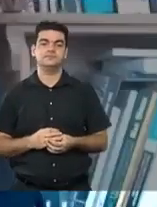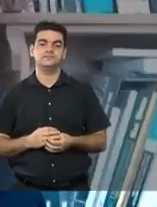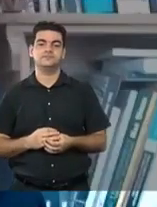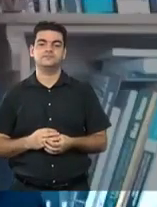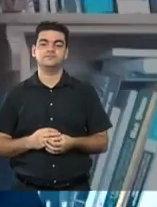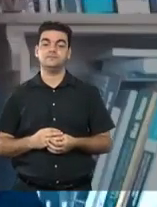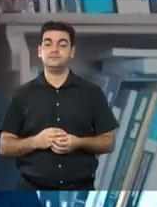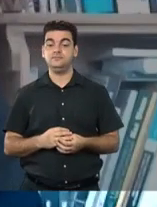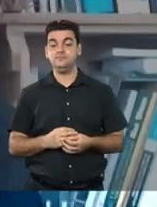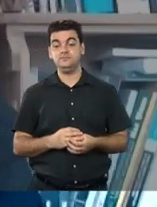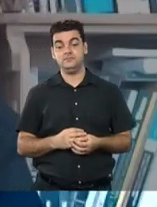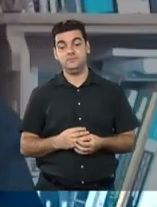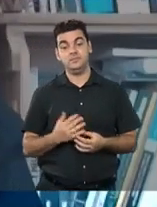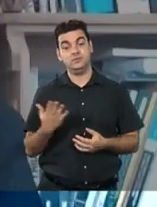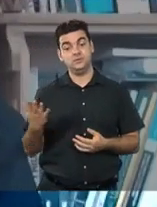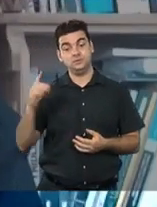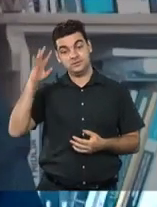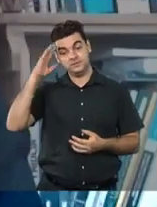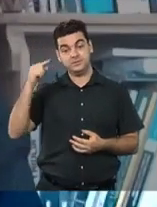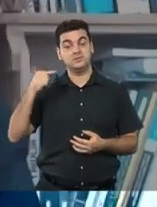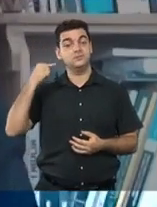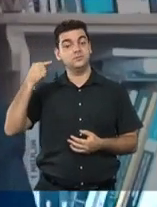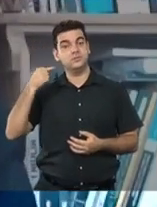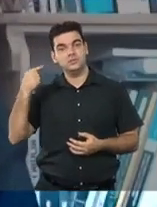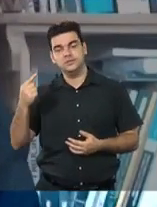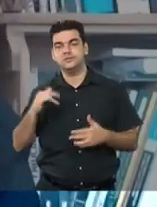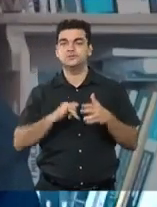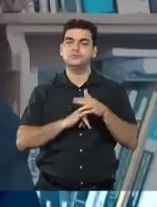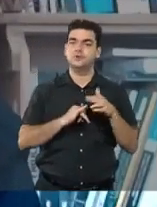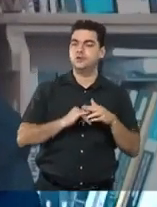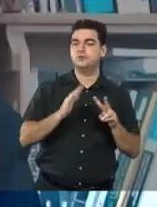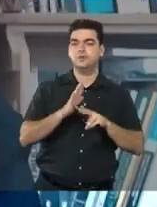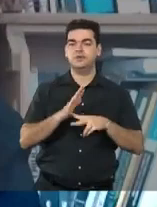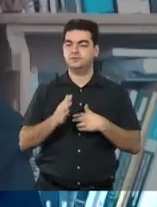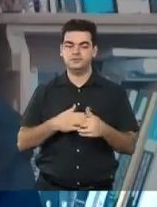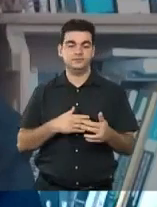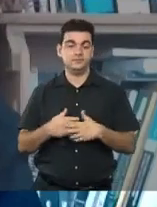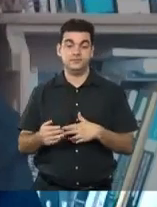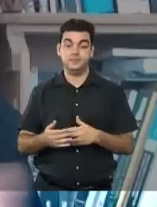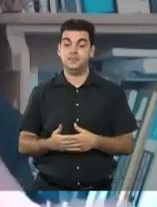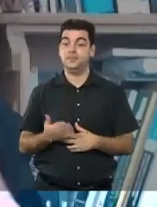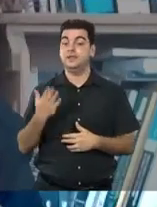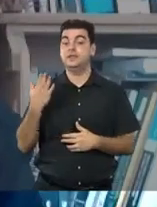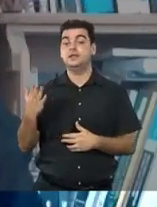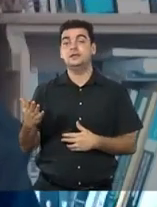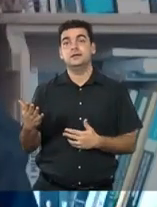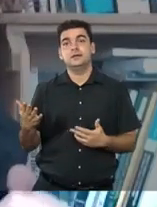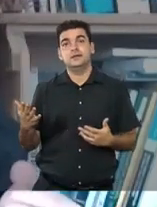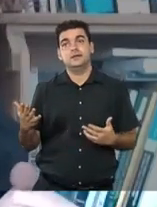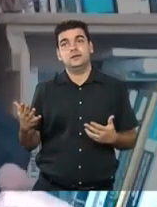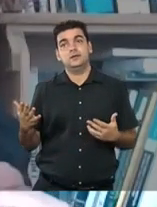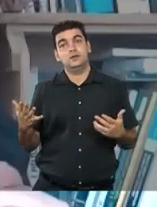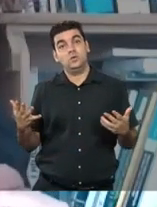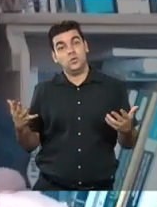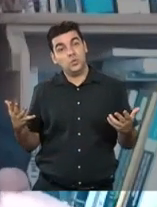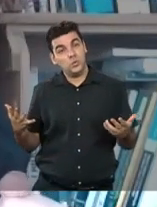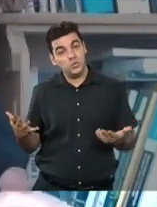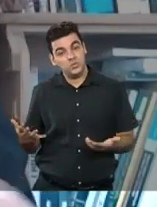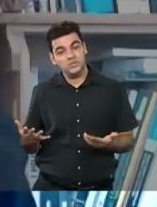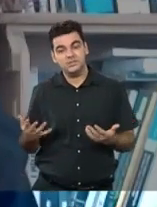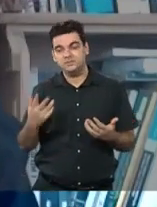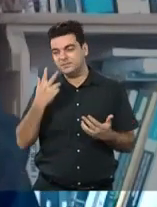A política institucional, partidária, ela tem, infelizmente, ainda uma estrutura muito